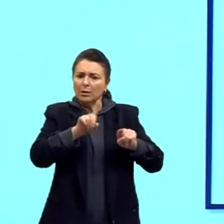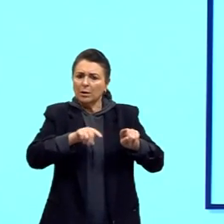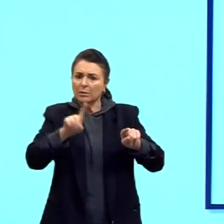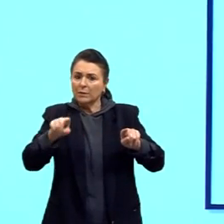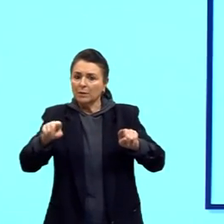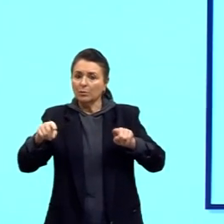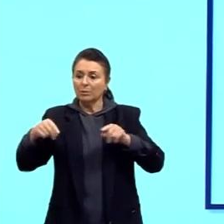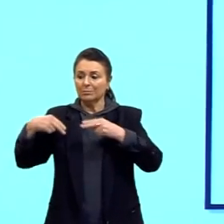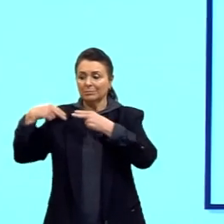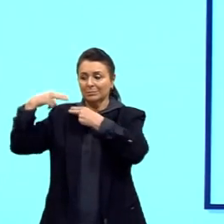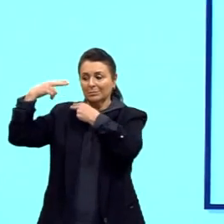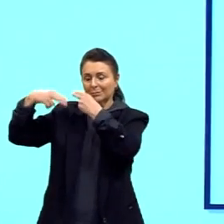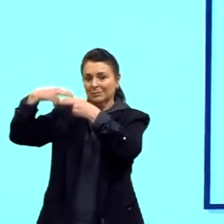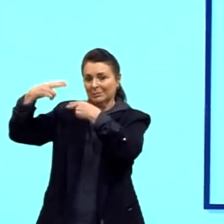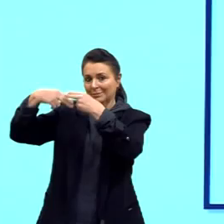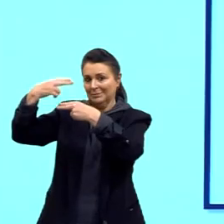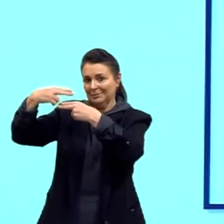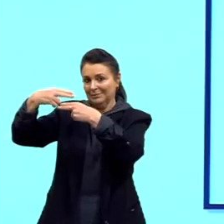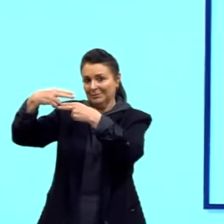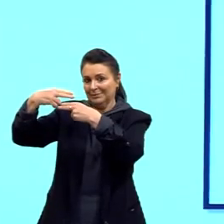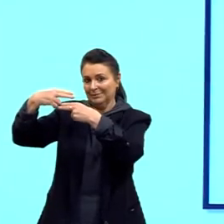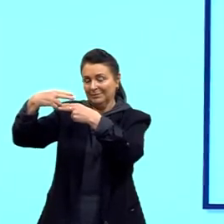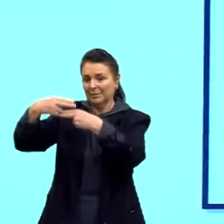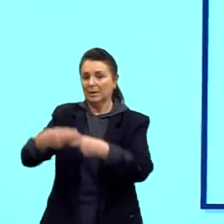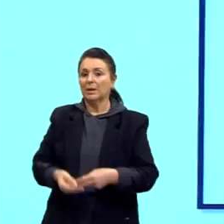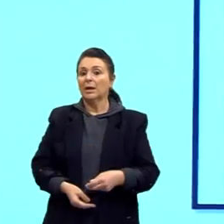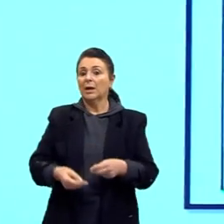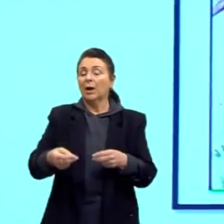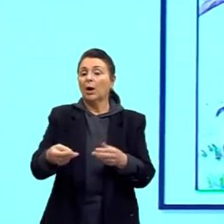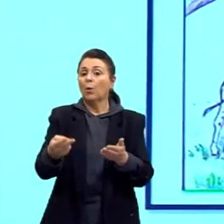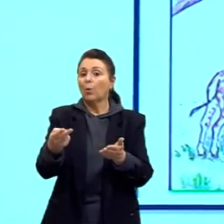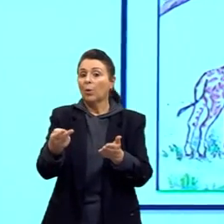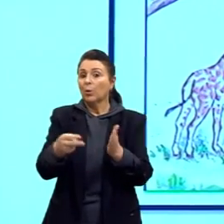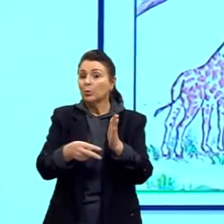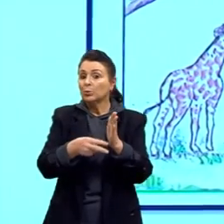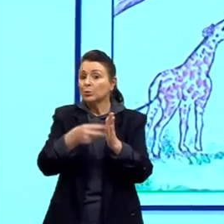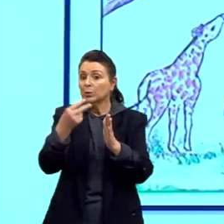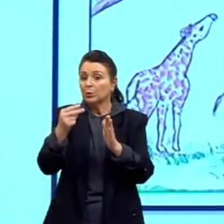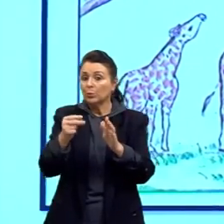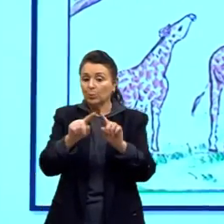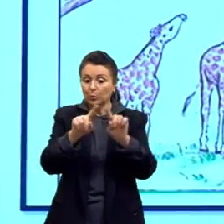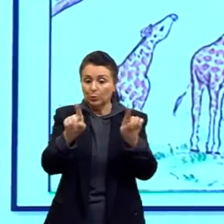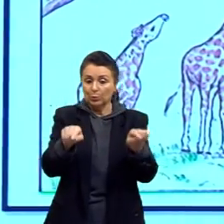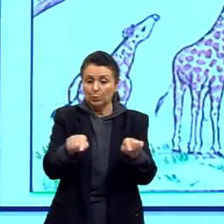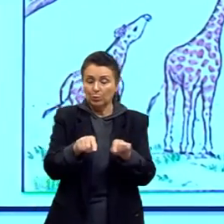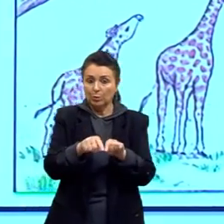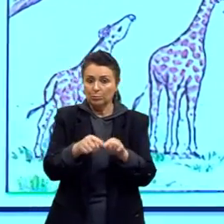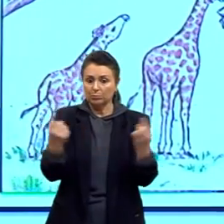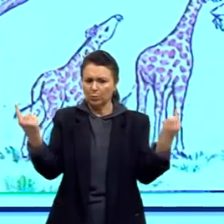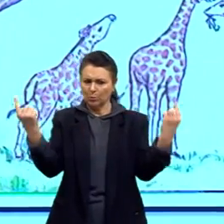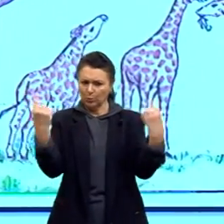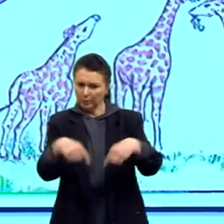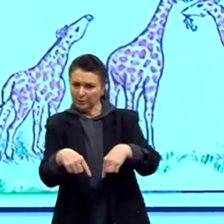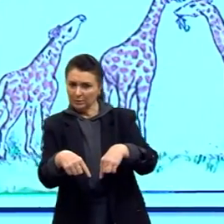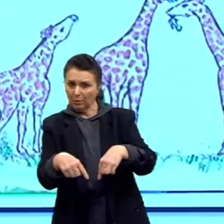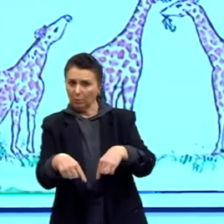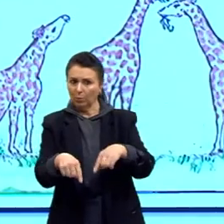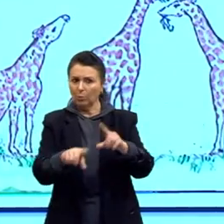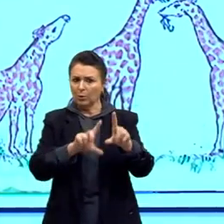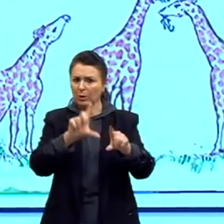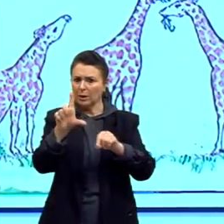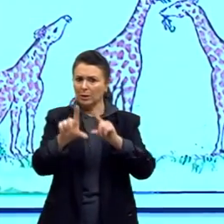hereditárias. Aqui no segundo quadro. A competição e a seleção natural